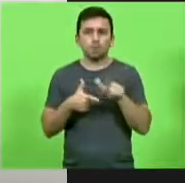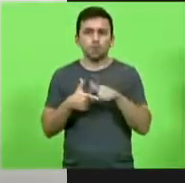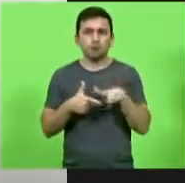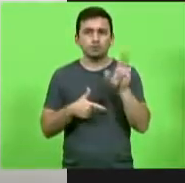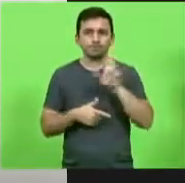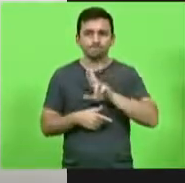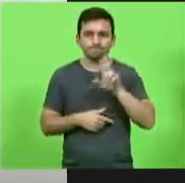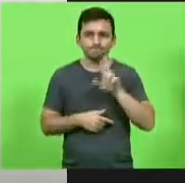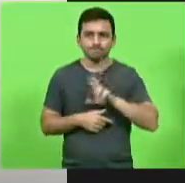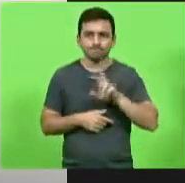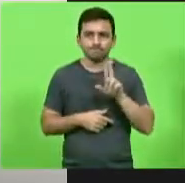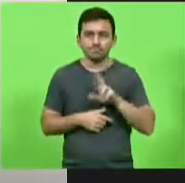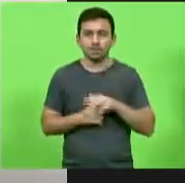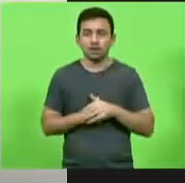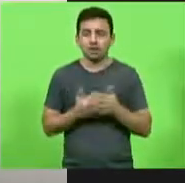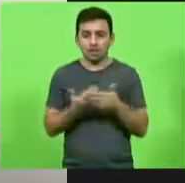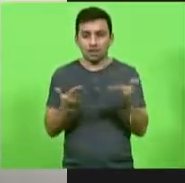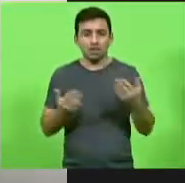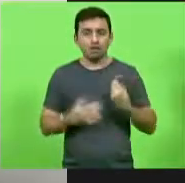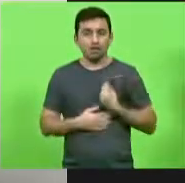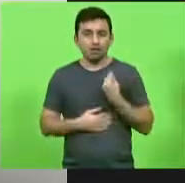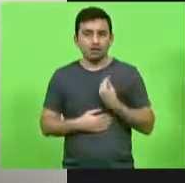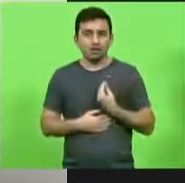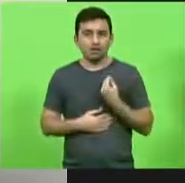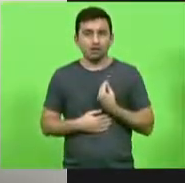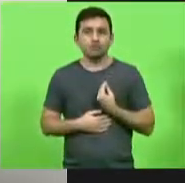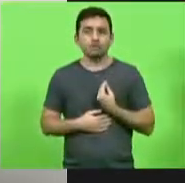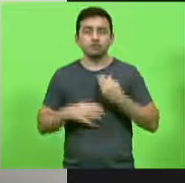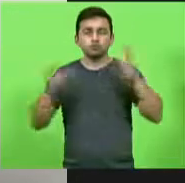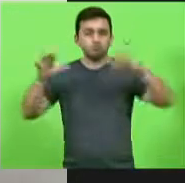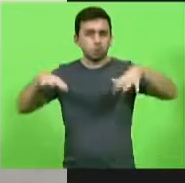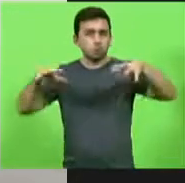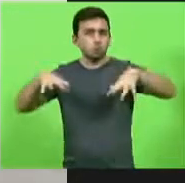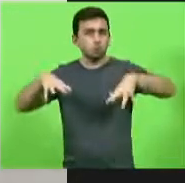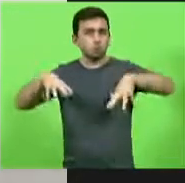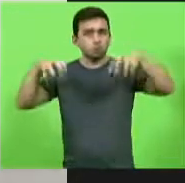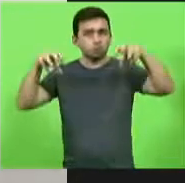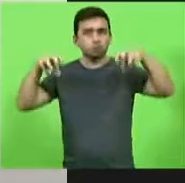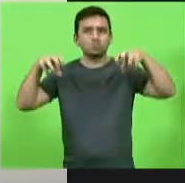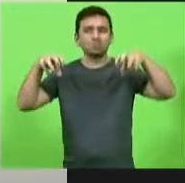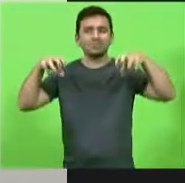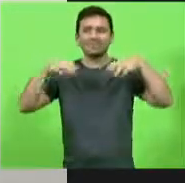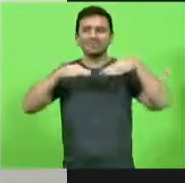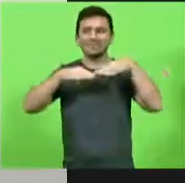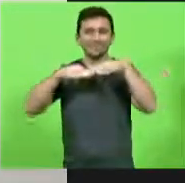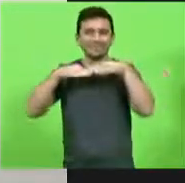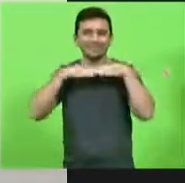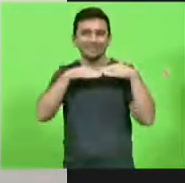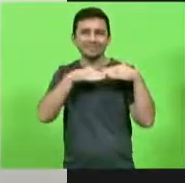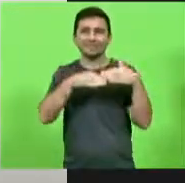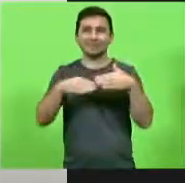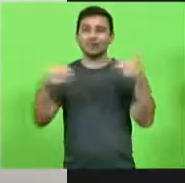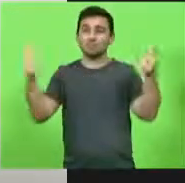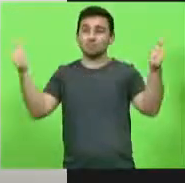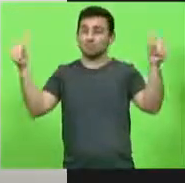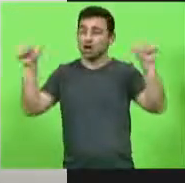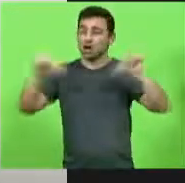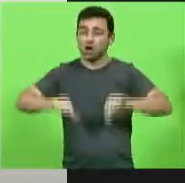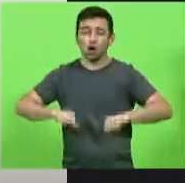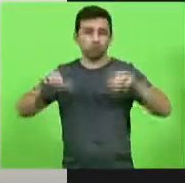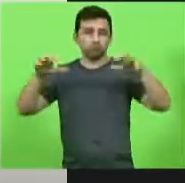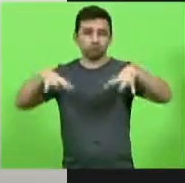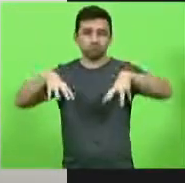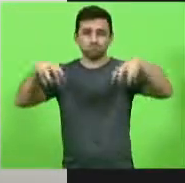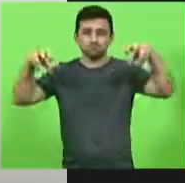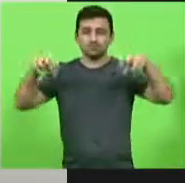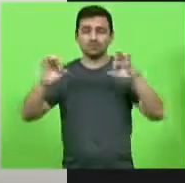emergência e vivíamos uma estiagem que se igualou as piores estiagens